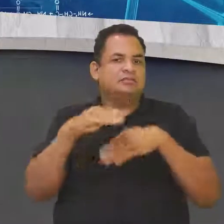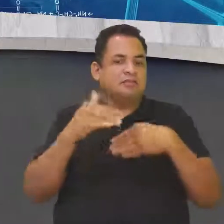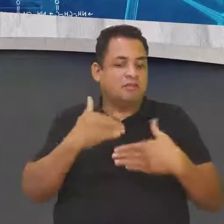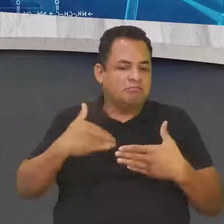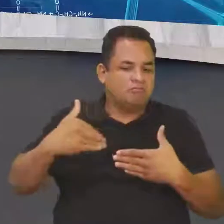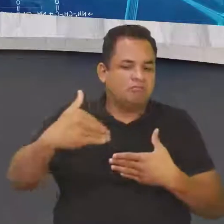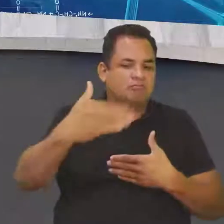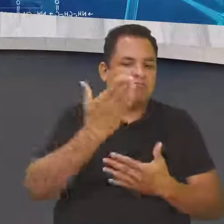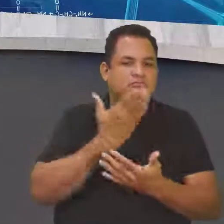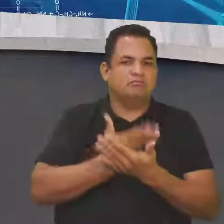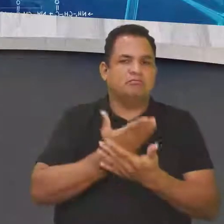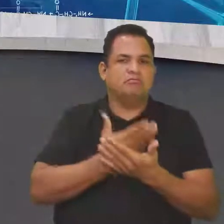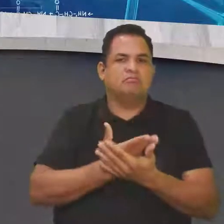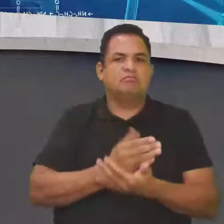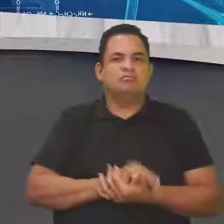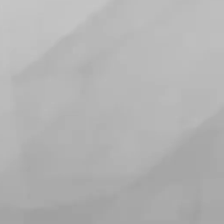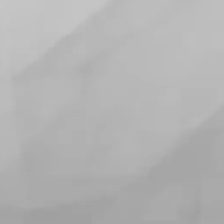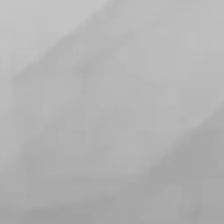próxima aula, viu?